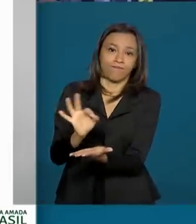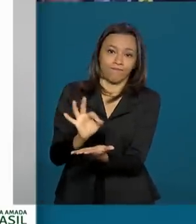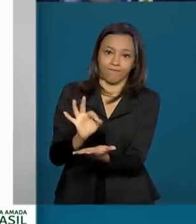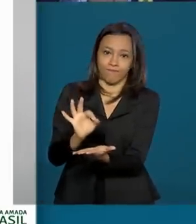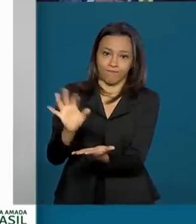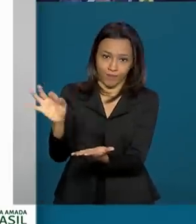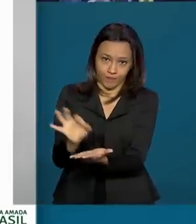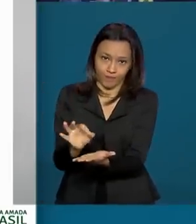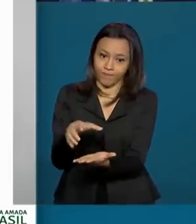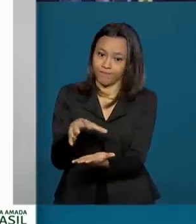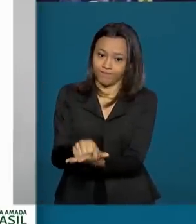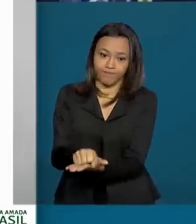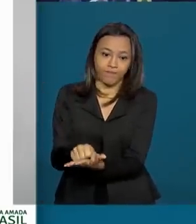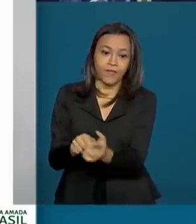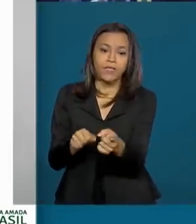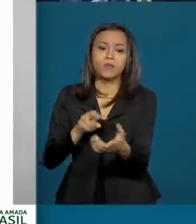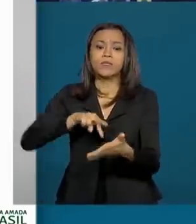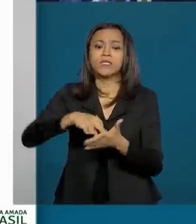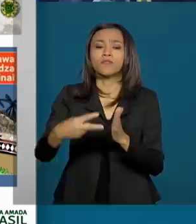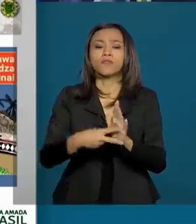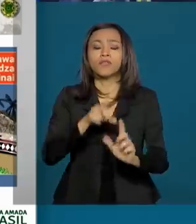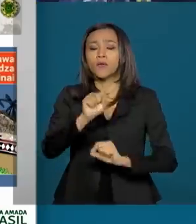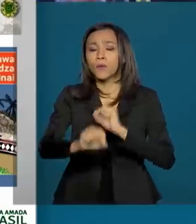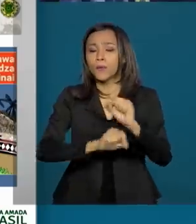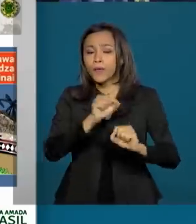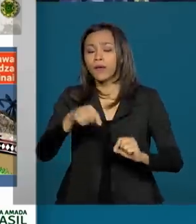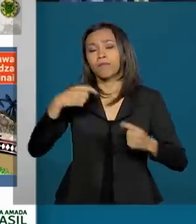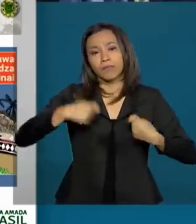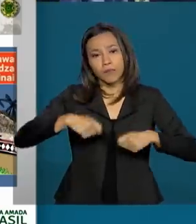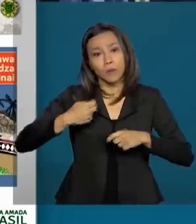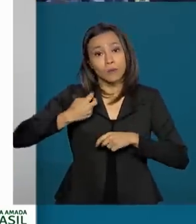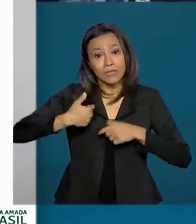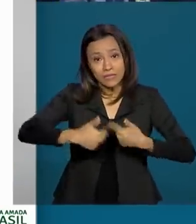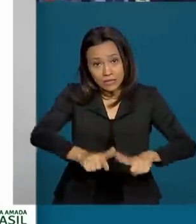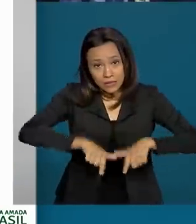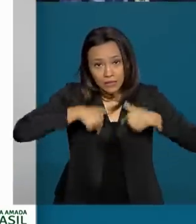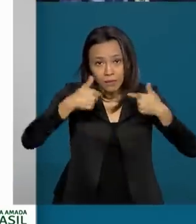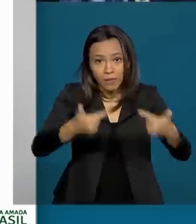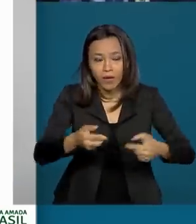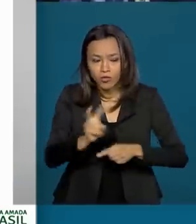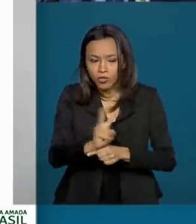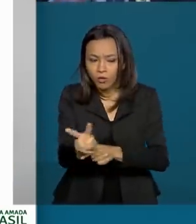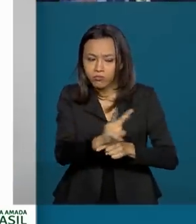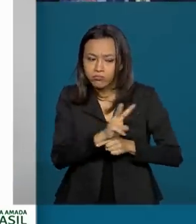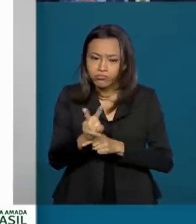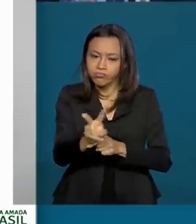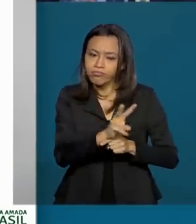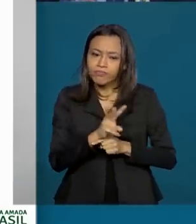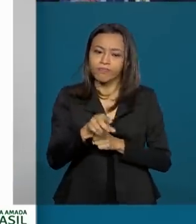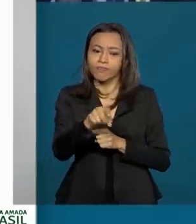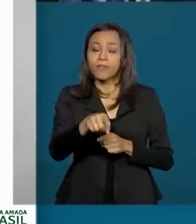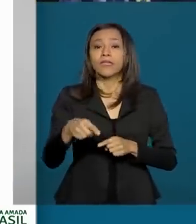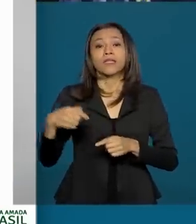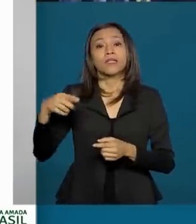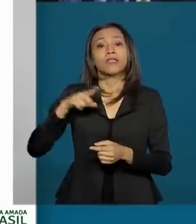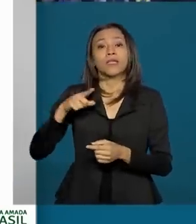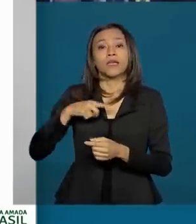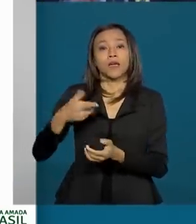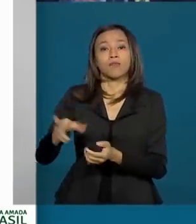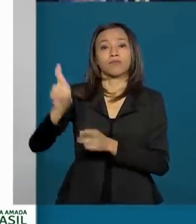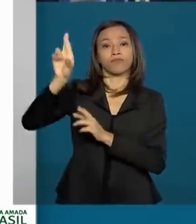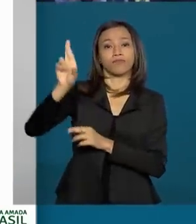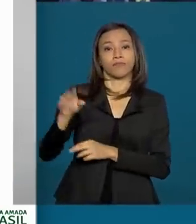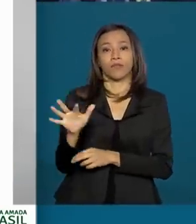E isso aí, mais uma vez, vale o quê? Há um trabalho de vigilância quando a gente vai somando aqui a barreira sanitária da FUNAI, a